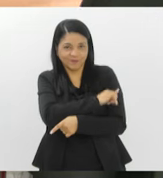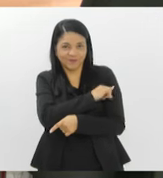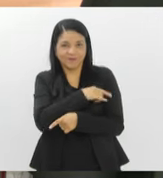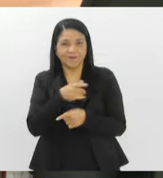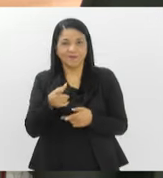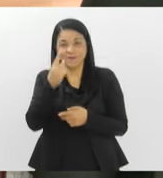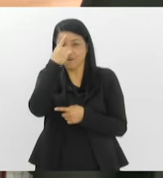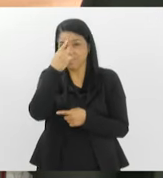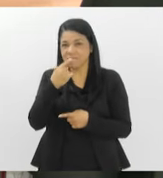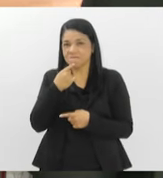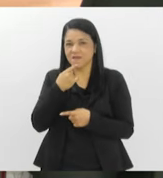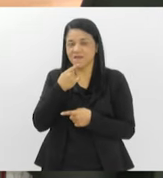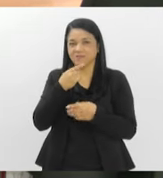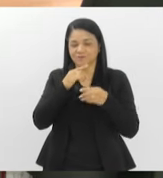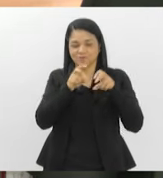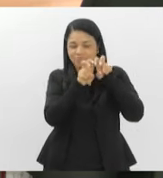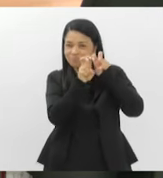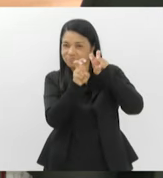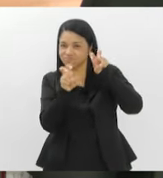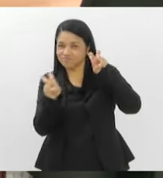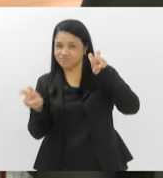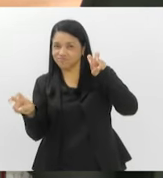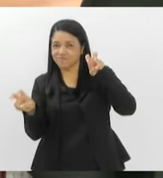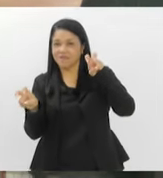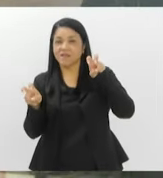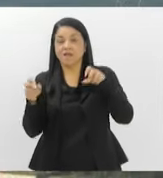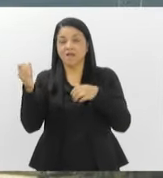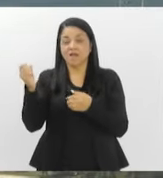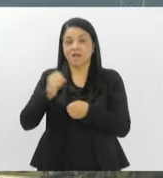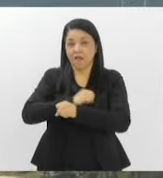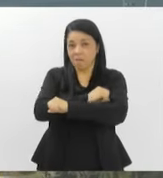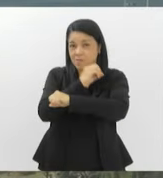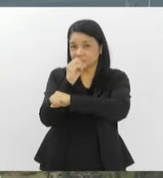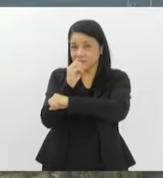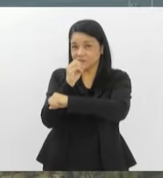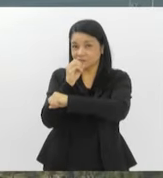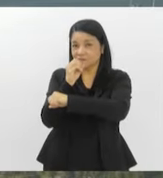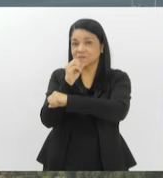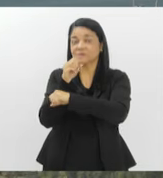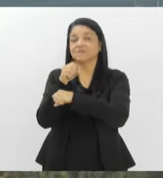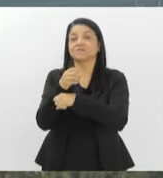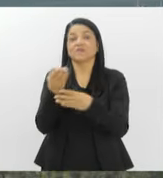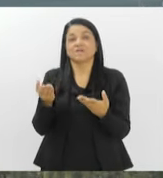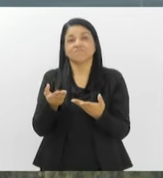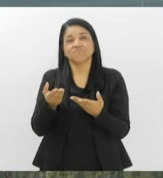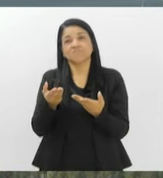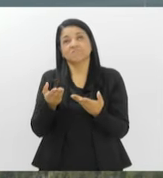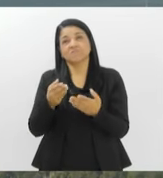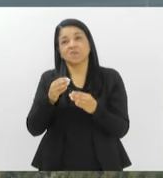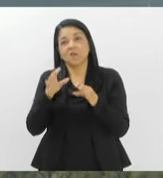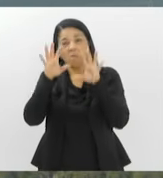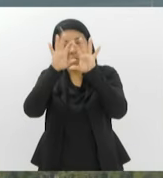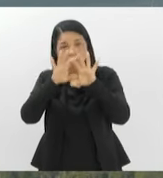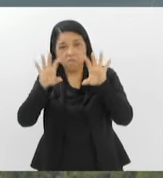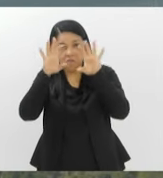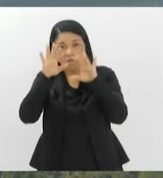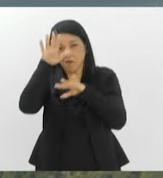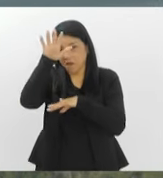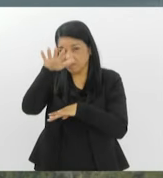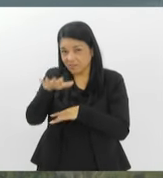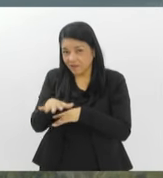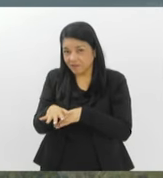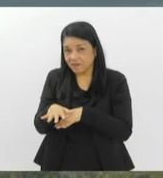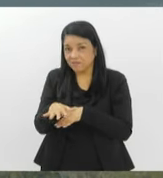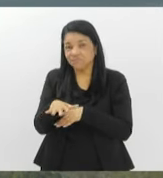aí do pão de açúcar, o dia amanheceu com sol, e deve ter aumento de nuvens durante a tarde,